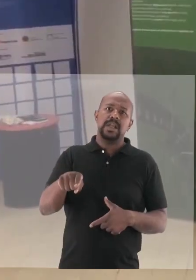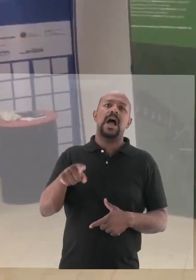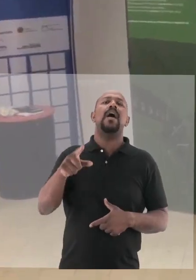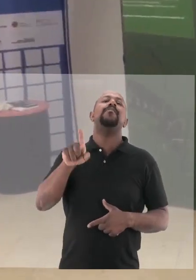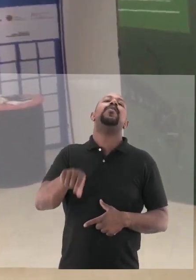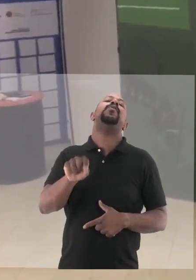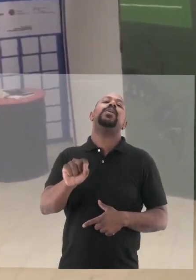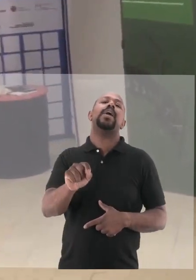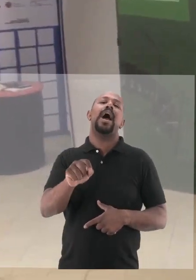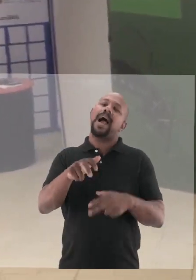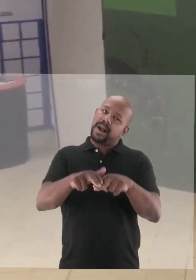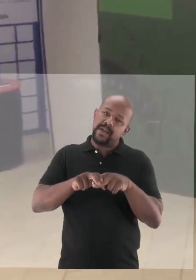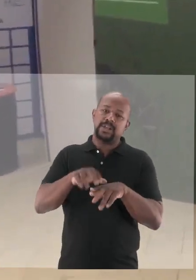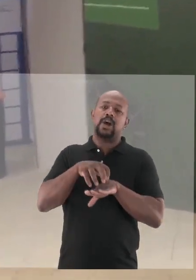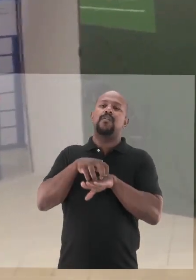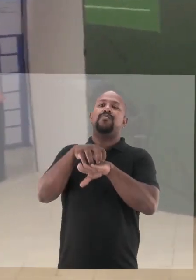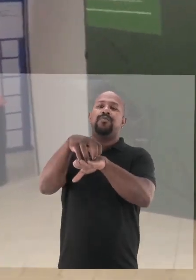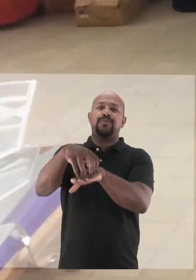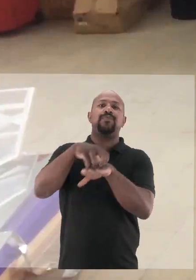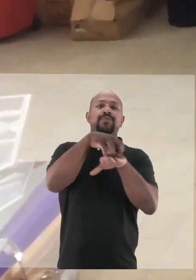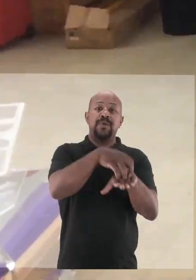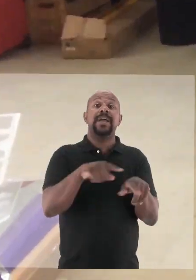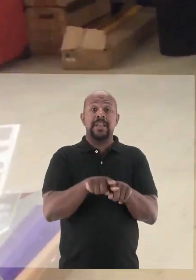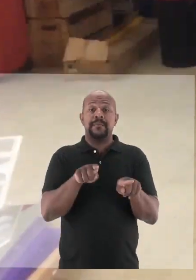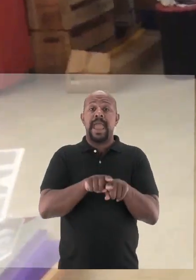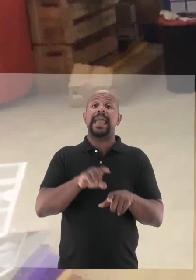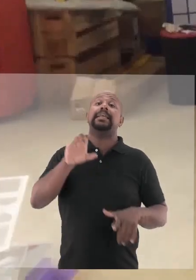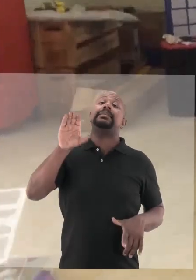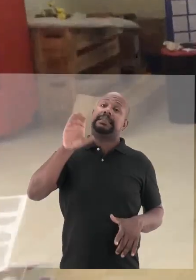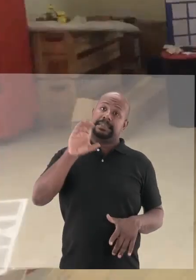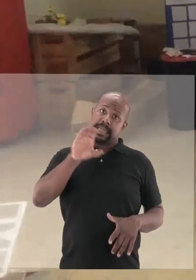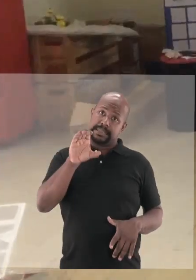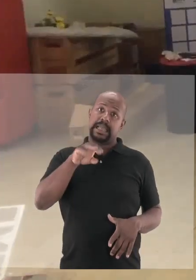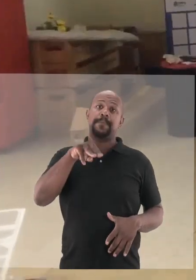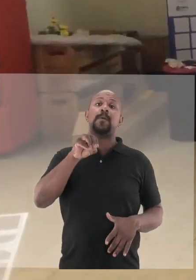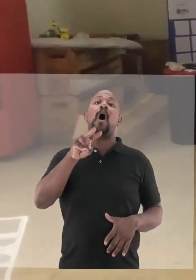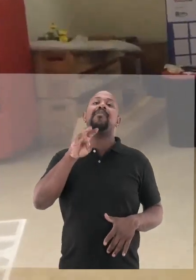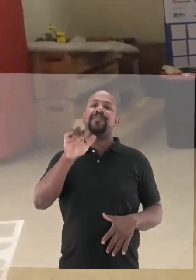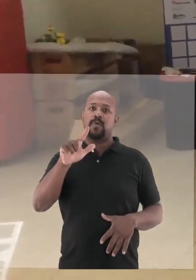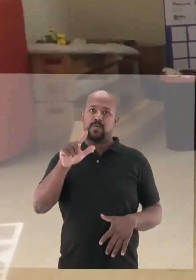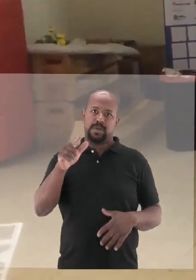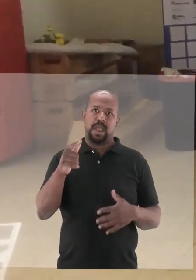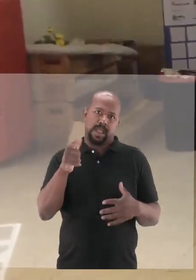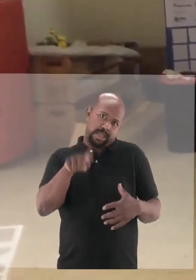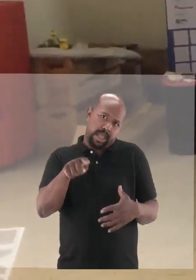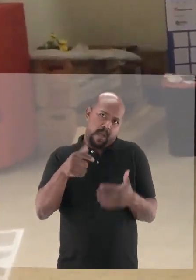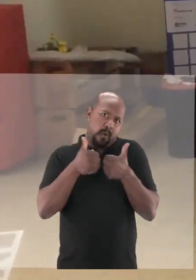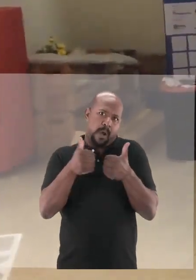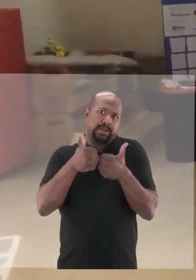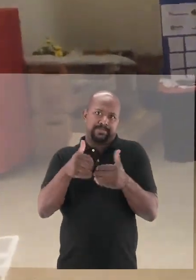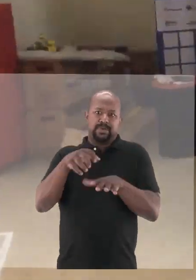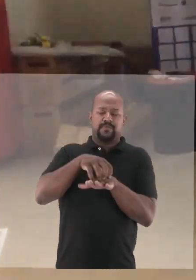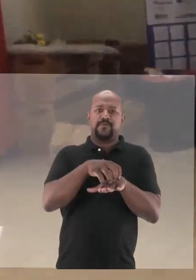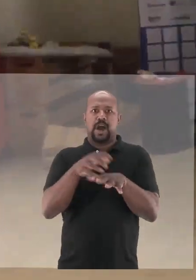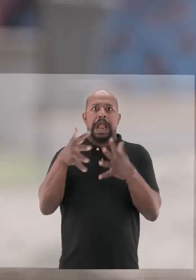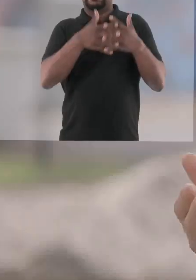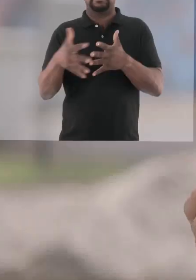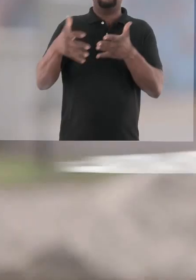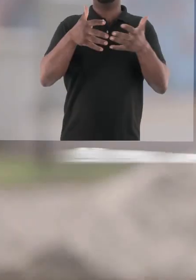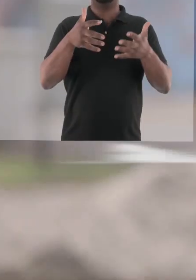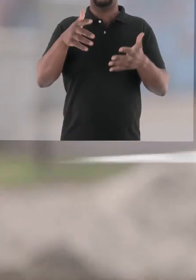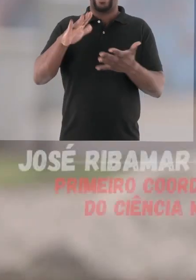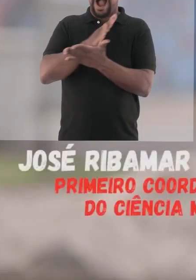de exposições itinerantes e do ciência móvel. Muitas vezes, essas populações que recebem esses projetos nunca